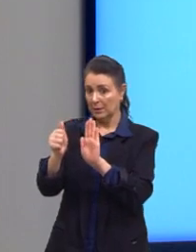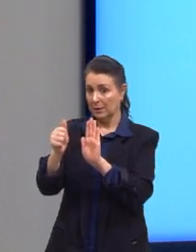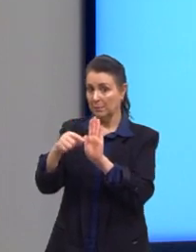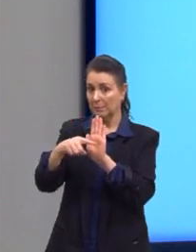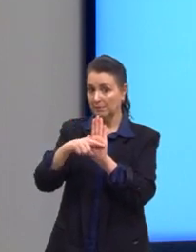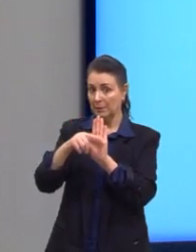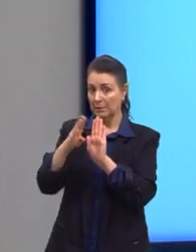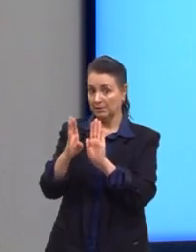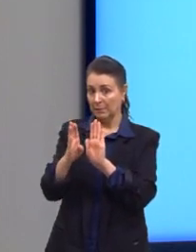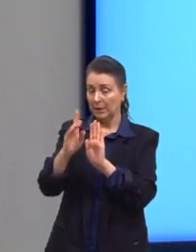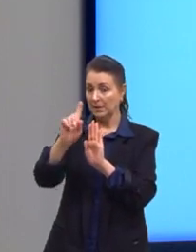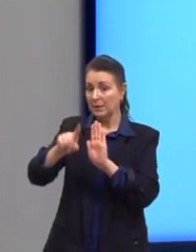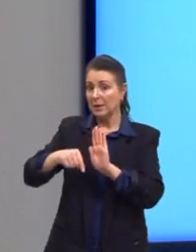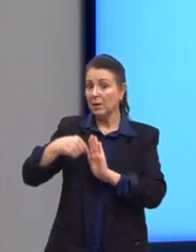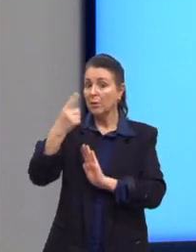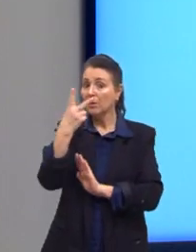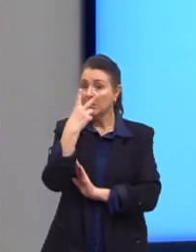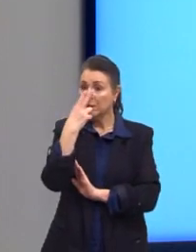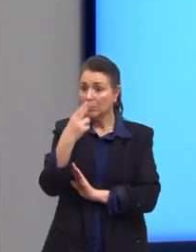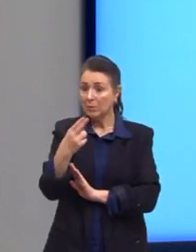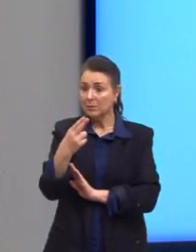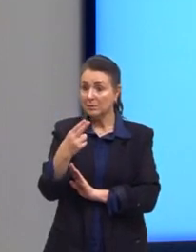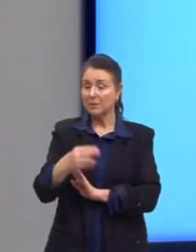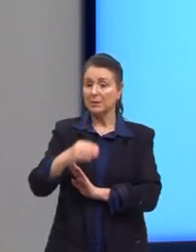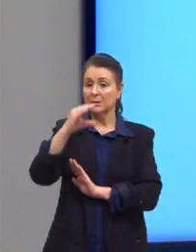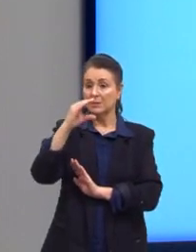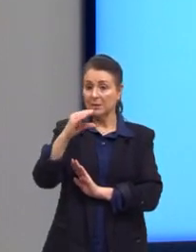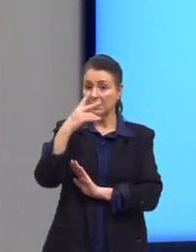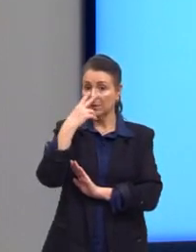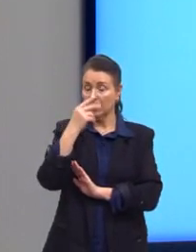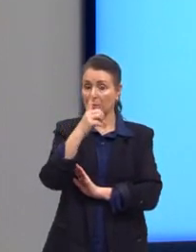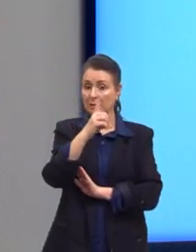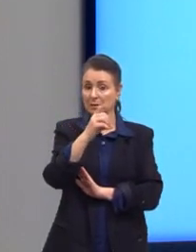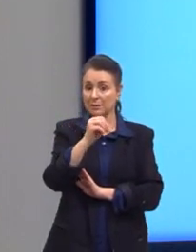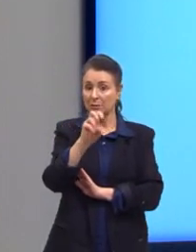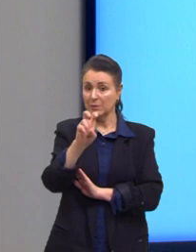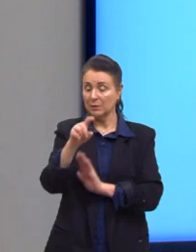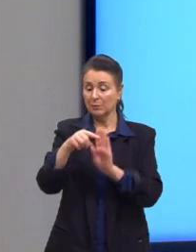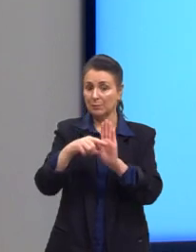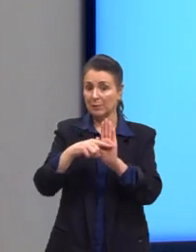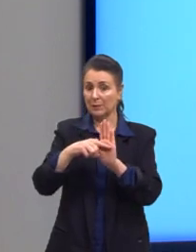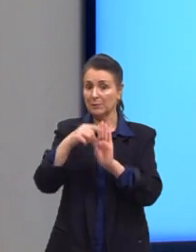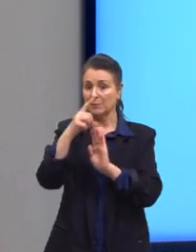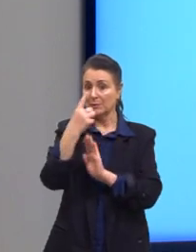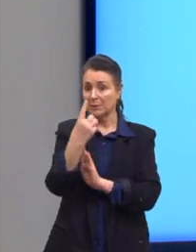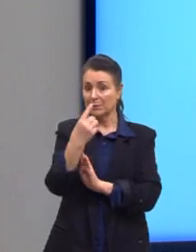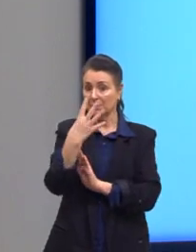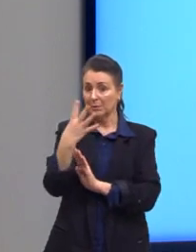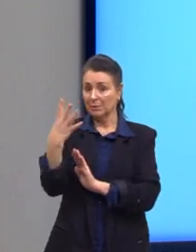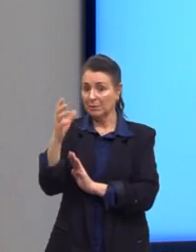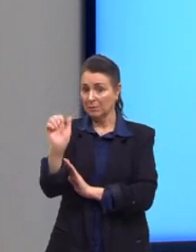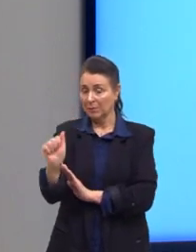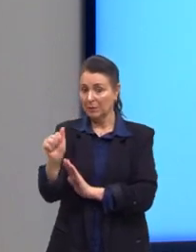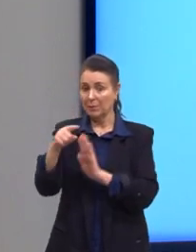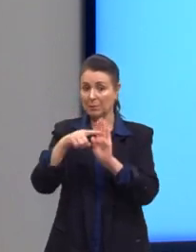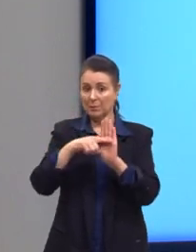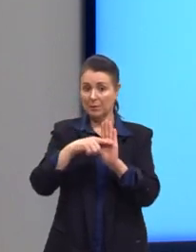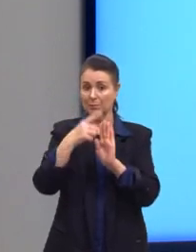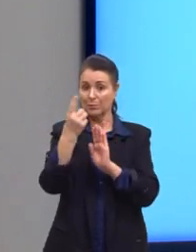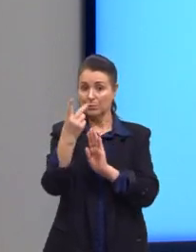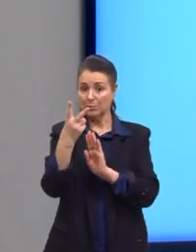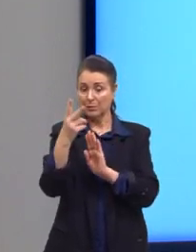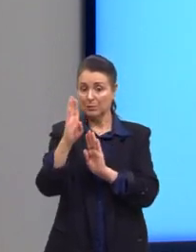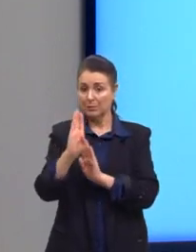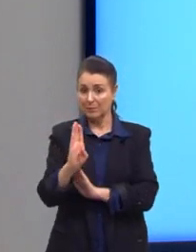E a outra igualdade que nós tínhamos, C é igual a 105 menos 144A menos 12B.